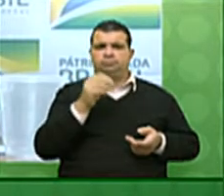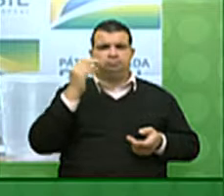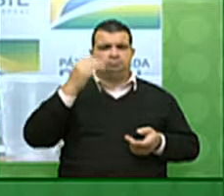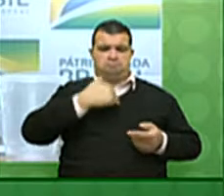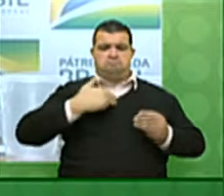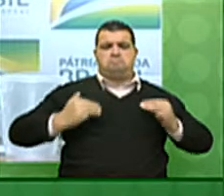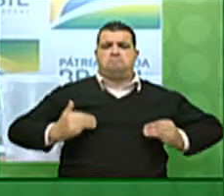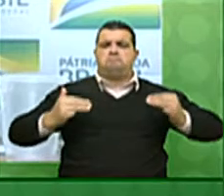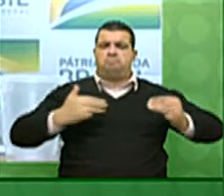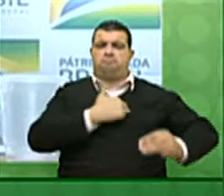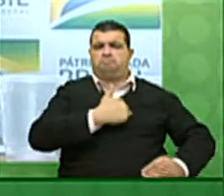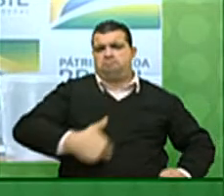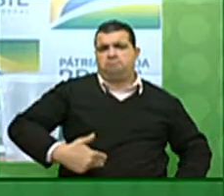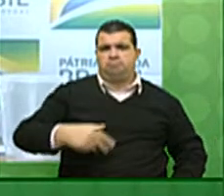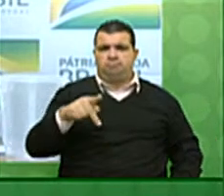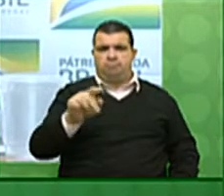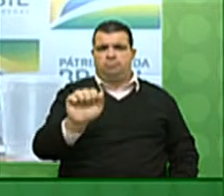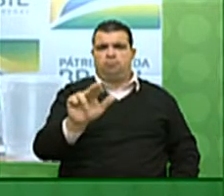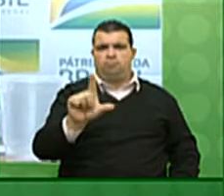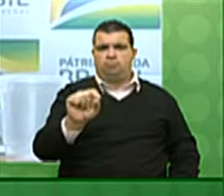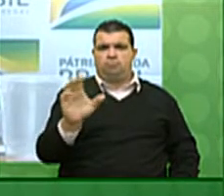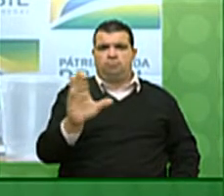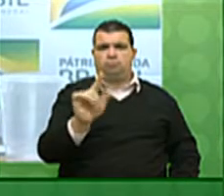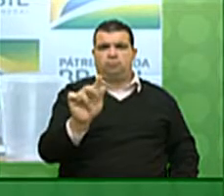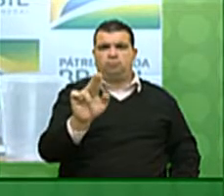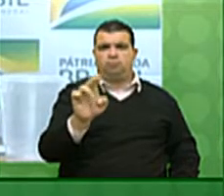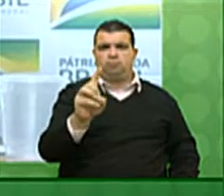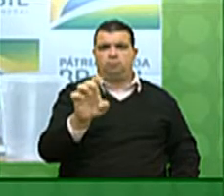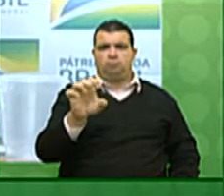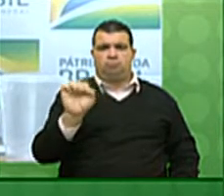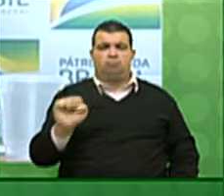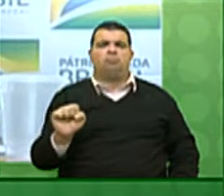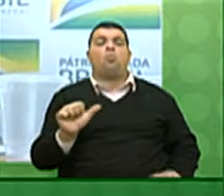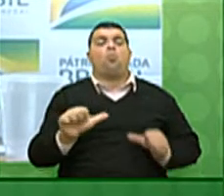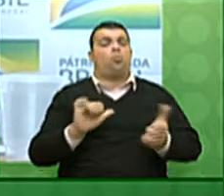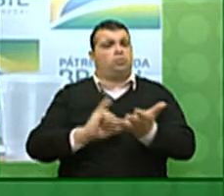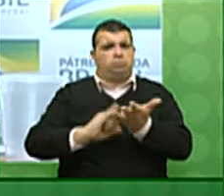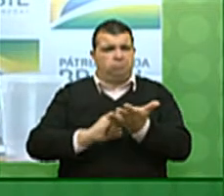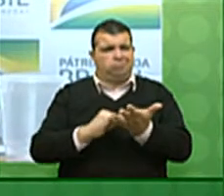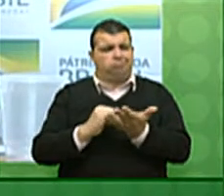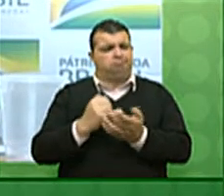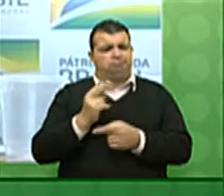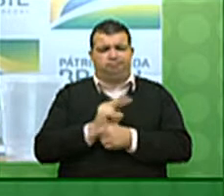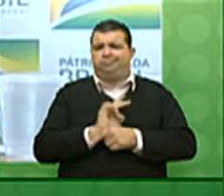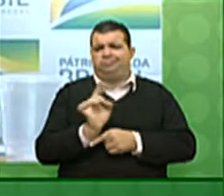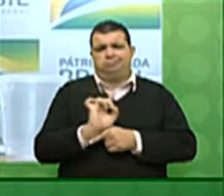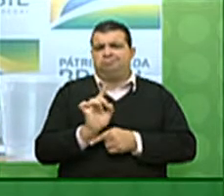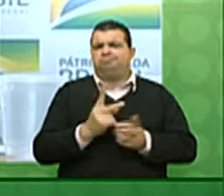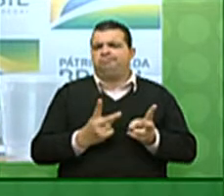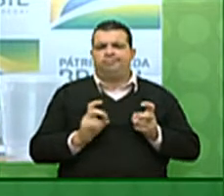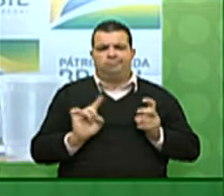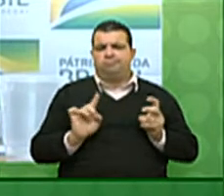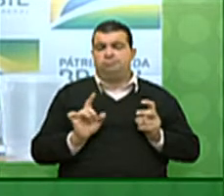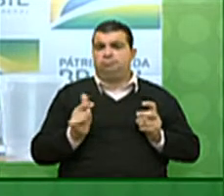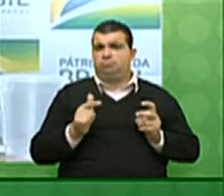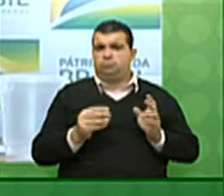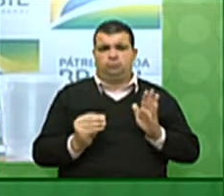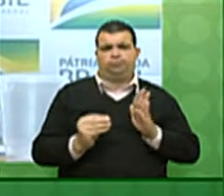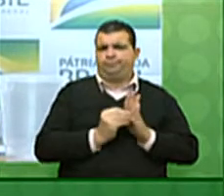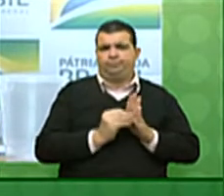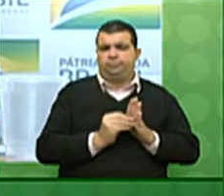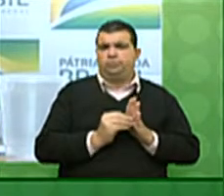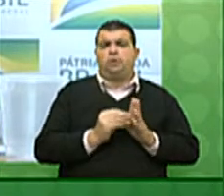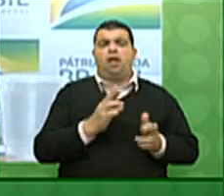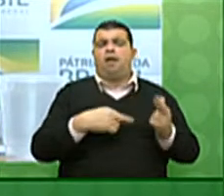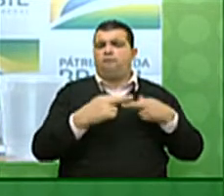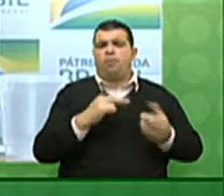reajuste da tabela do imposto. Isso realmente não está colocado. que eu